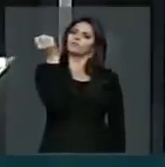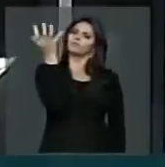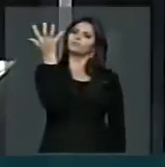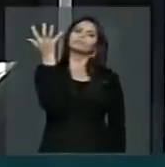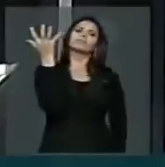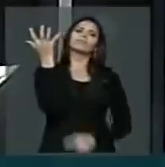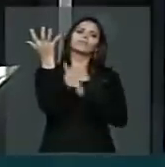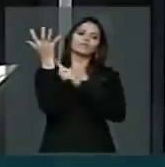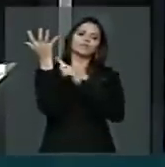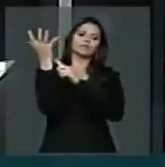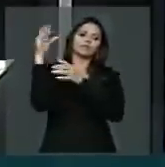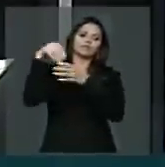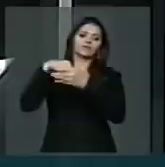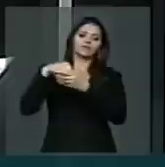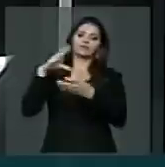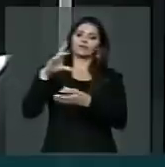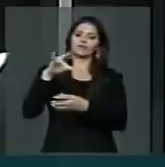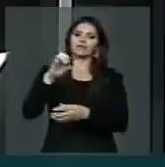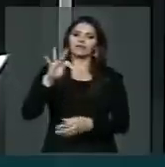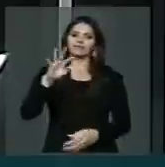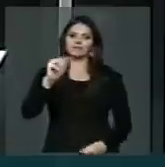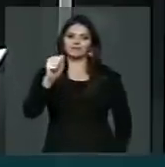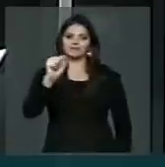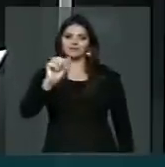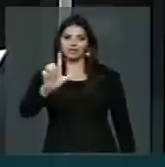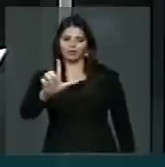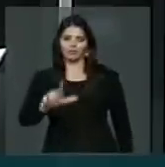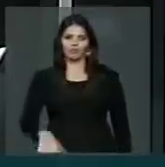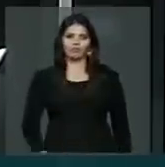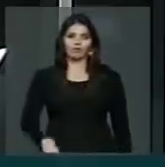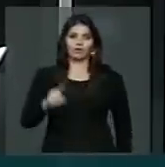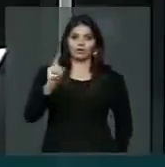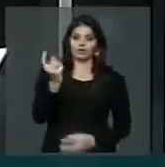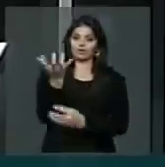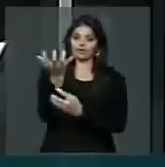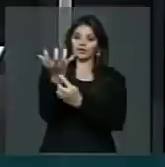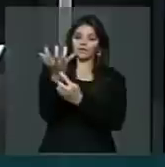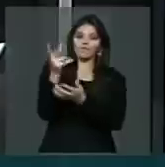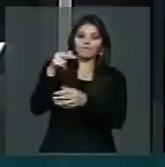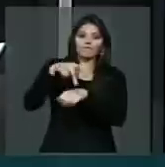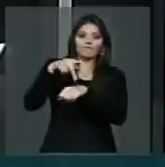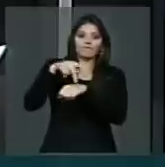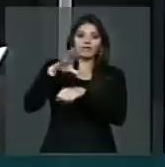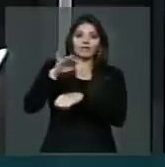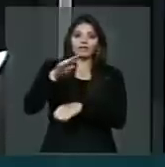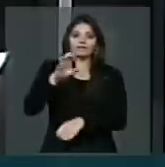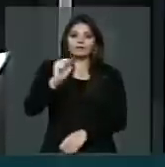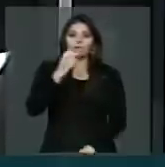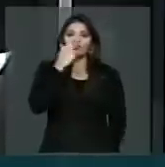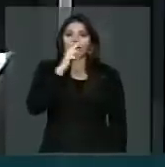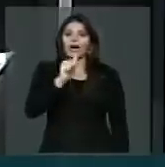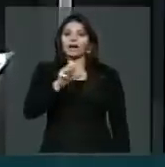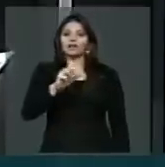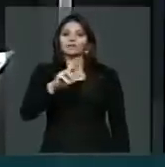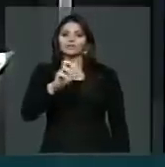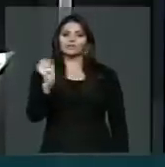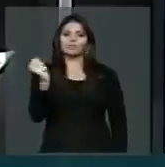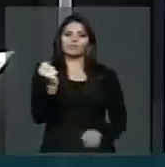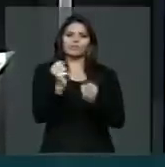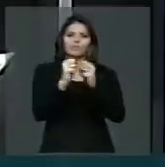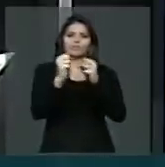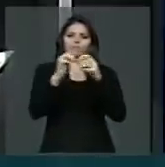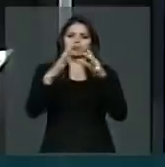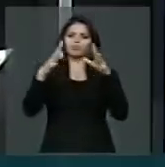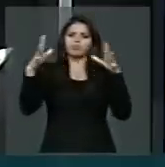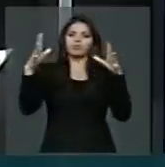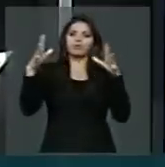em um cristal. O cristal é como se fora astro brilhante. É aceso